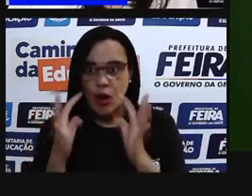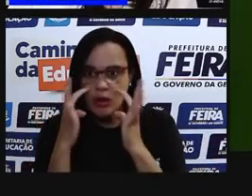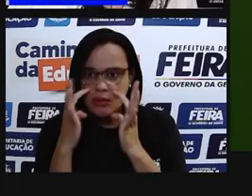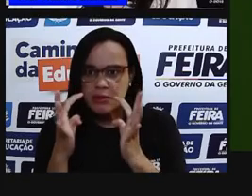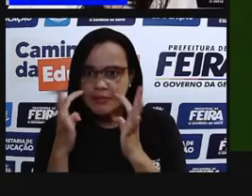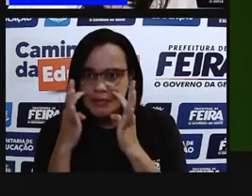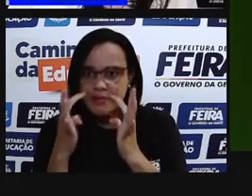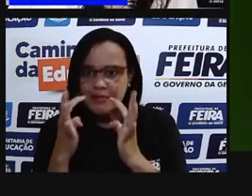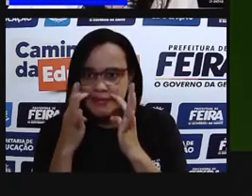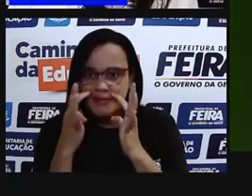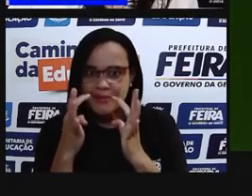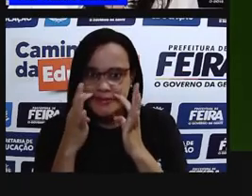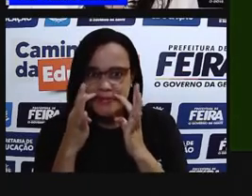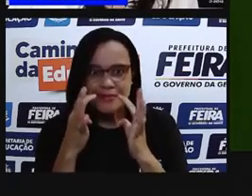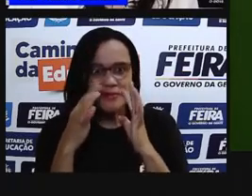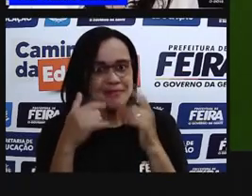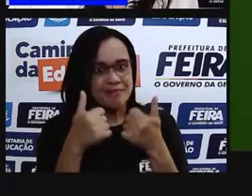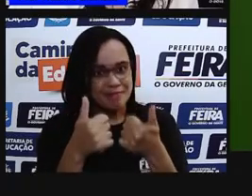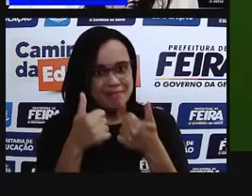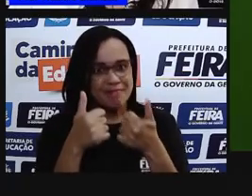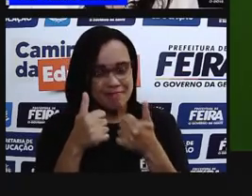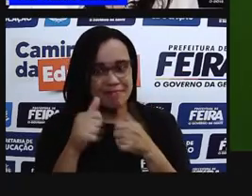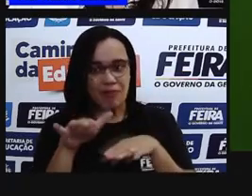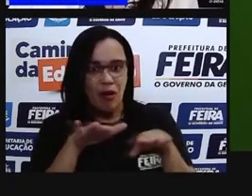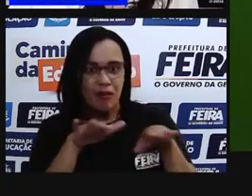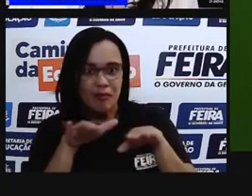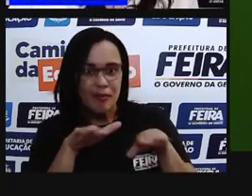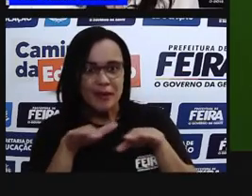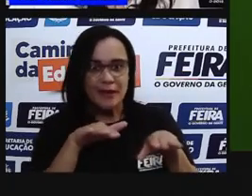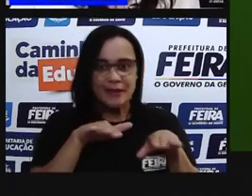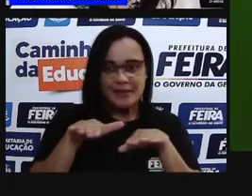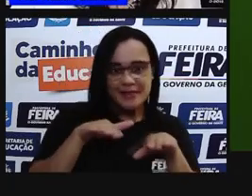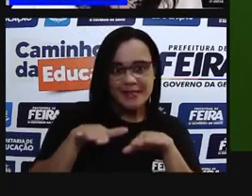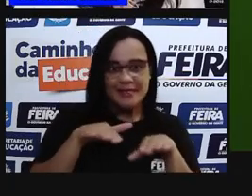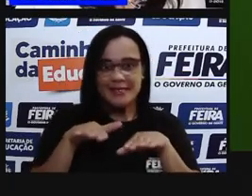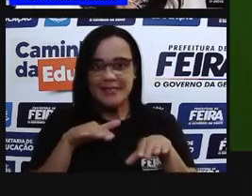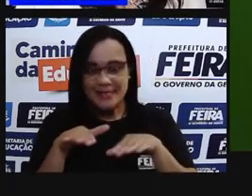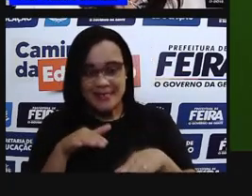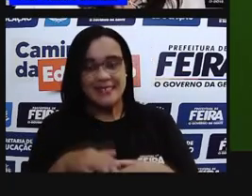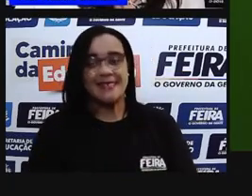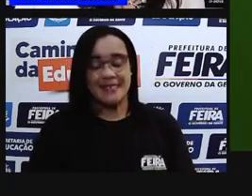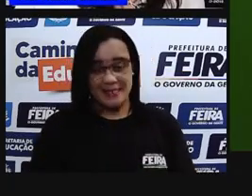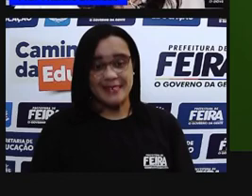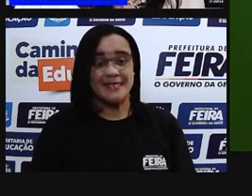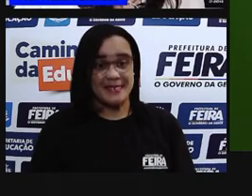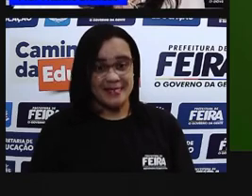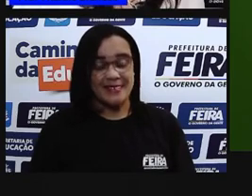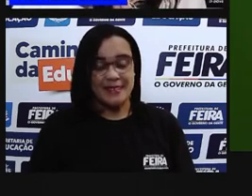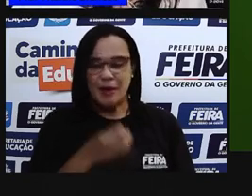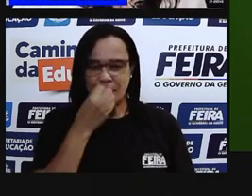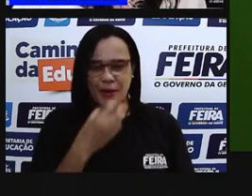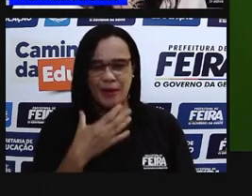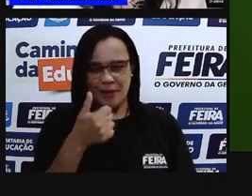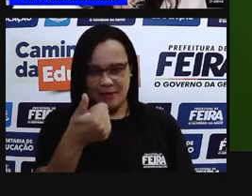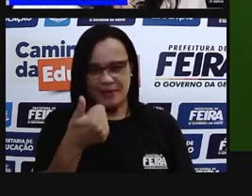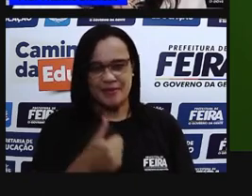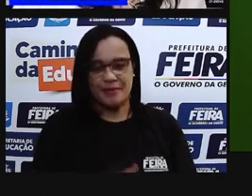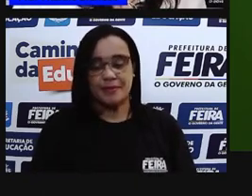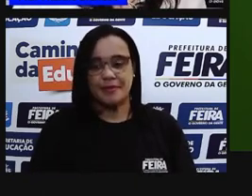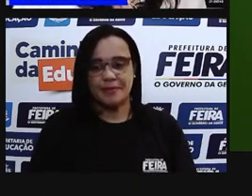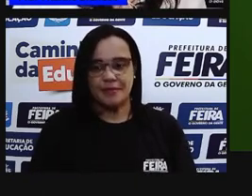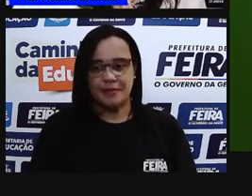circulando, movimentando essa célula. Percebe que logo aqui, nessa